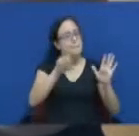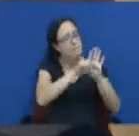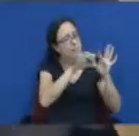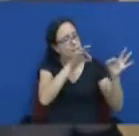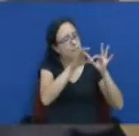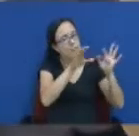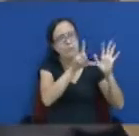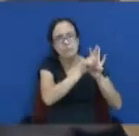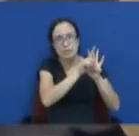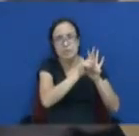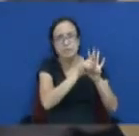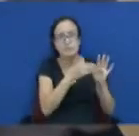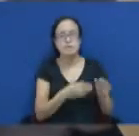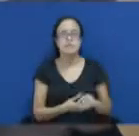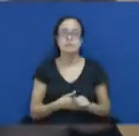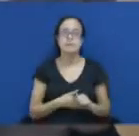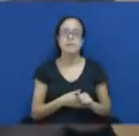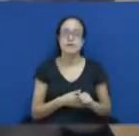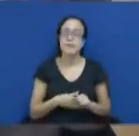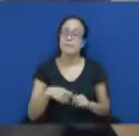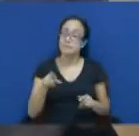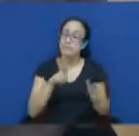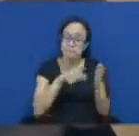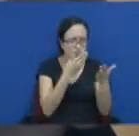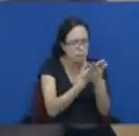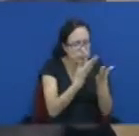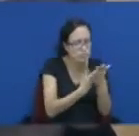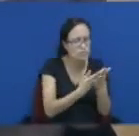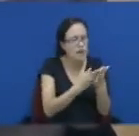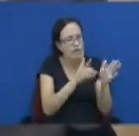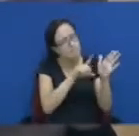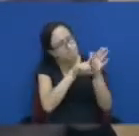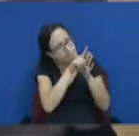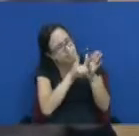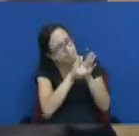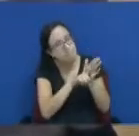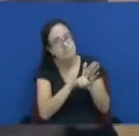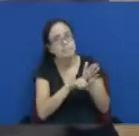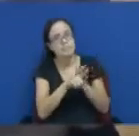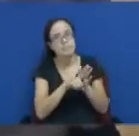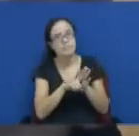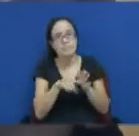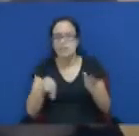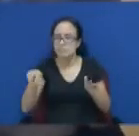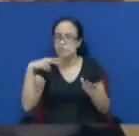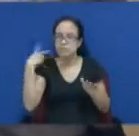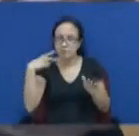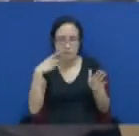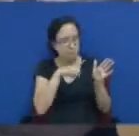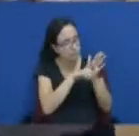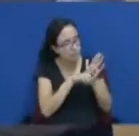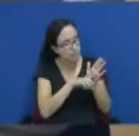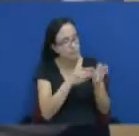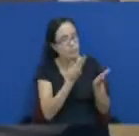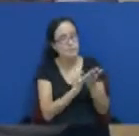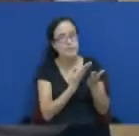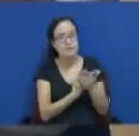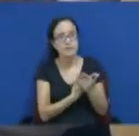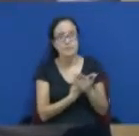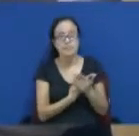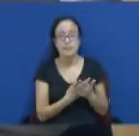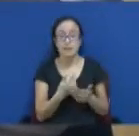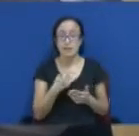certeza que seria pelo menos estudada pelos membros dessa casa. Mas a minha parte seria abrir mão